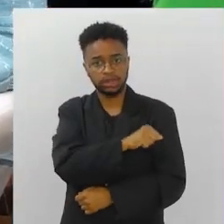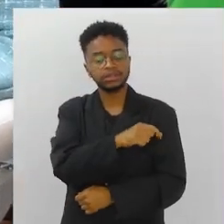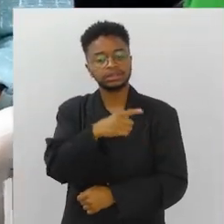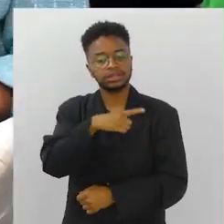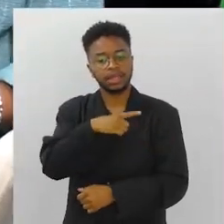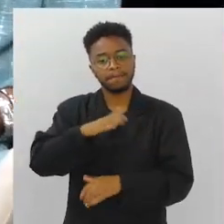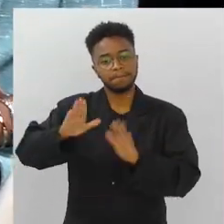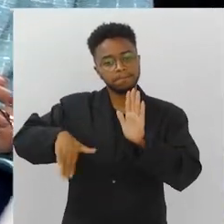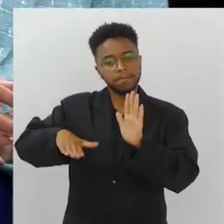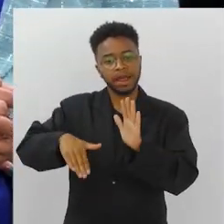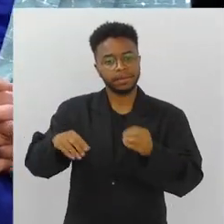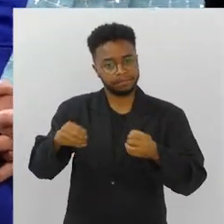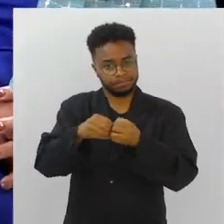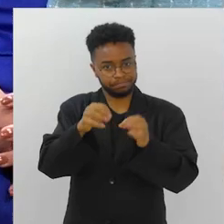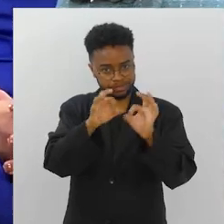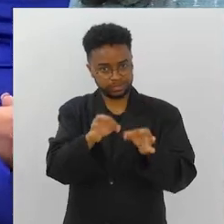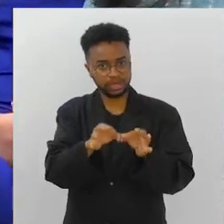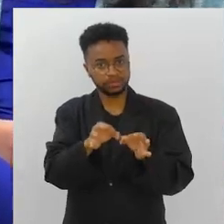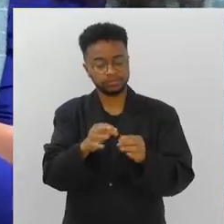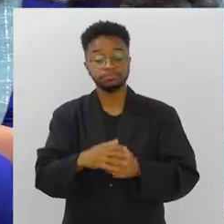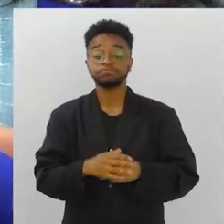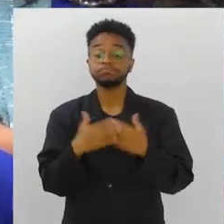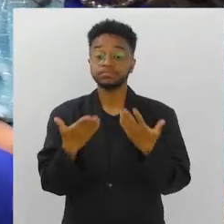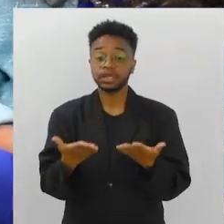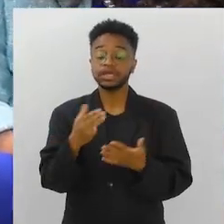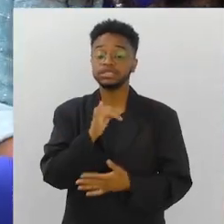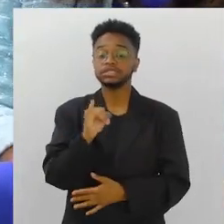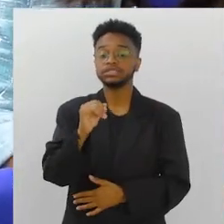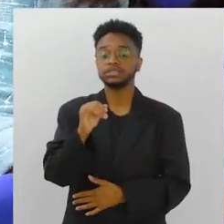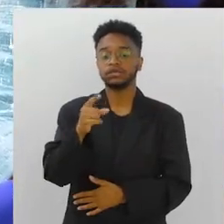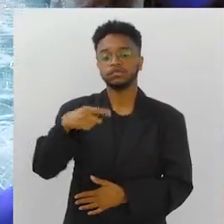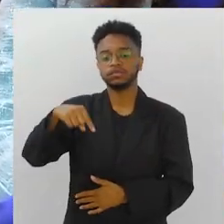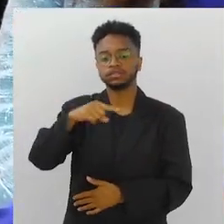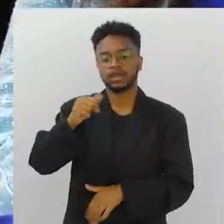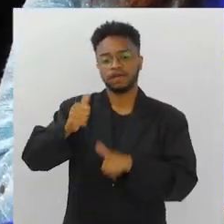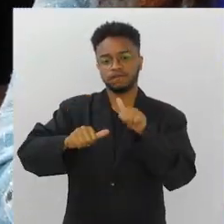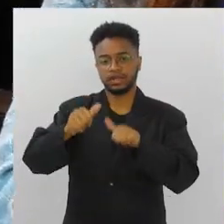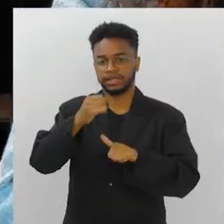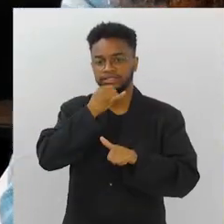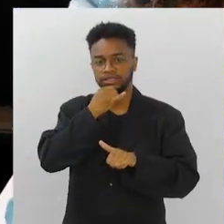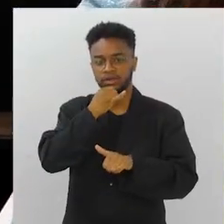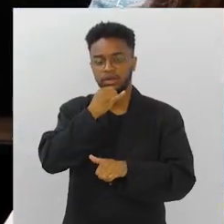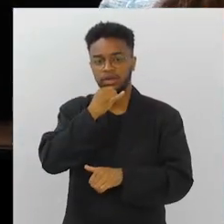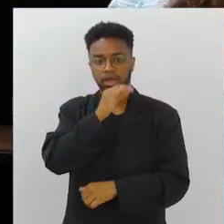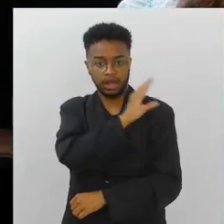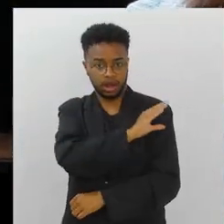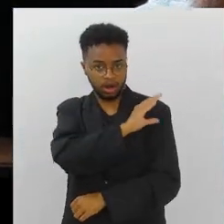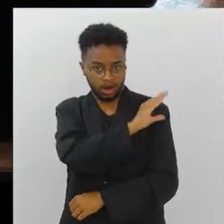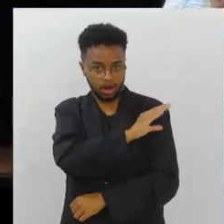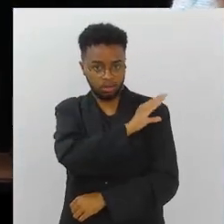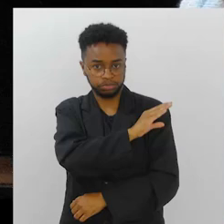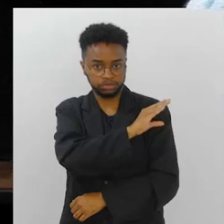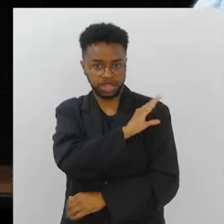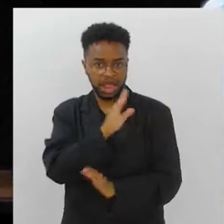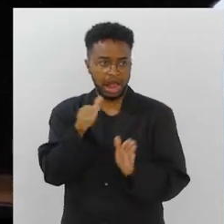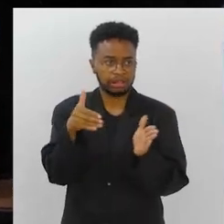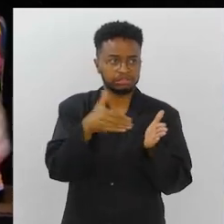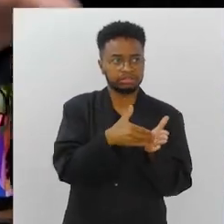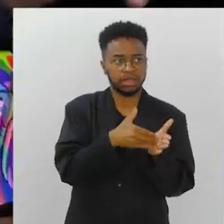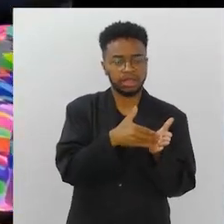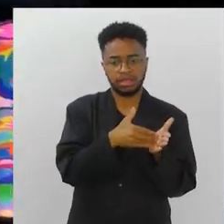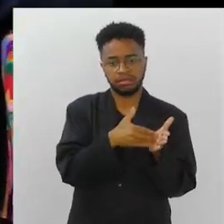estado costeiro, o Rio de Janeiro é um estado costeiro. Se você pega desde lá de cima de Campos dos Goitacazes